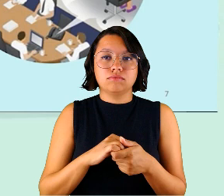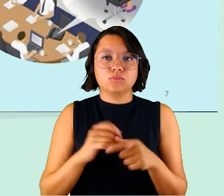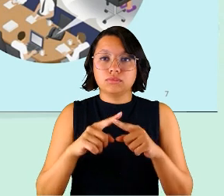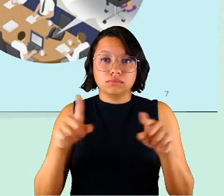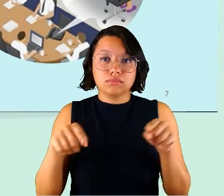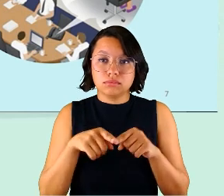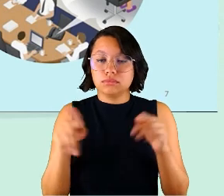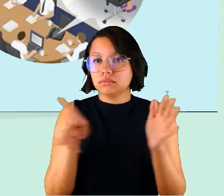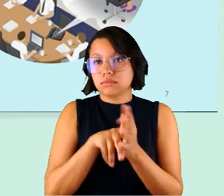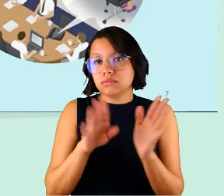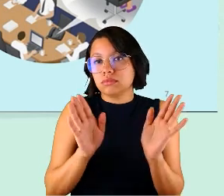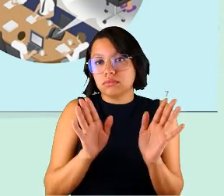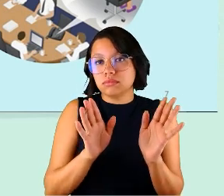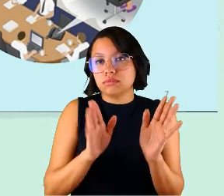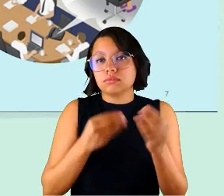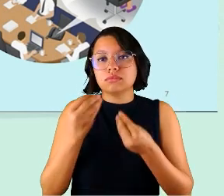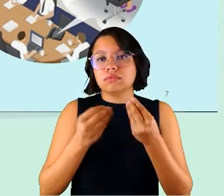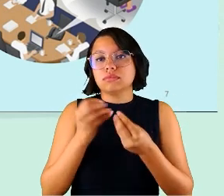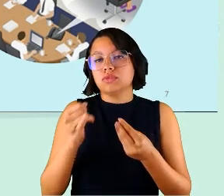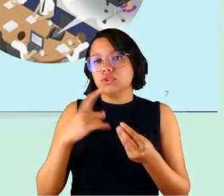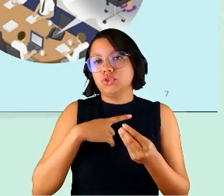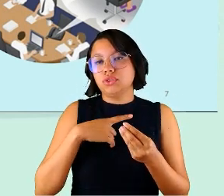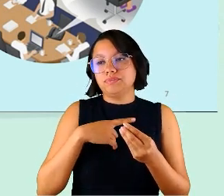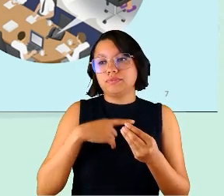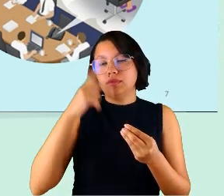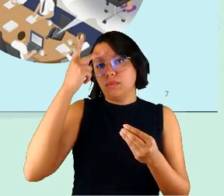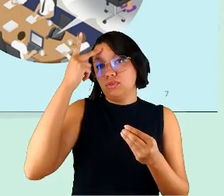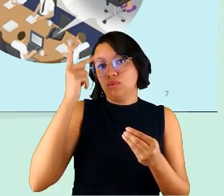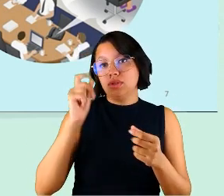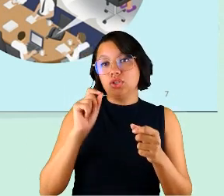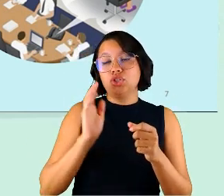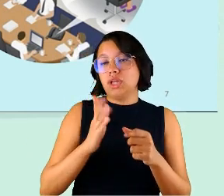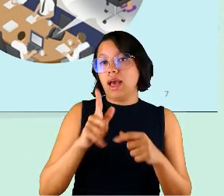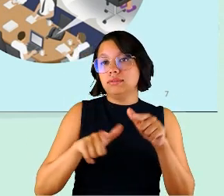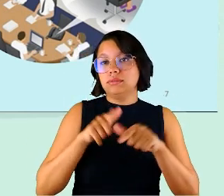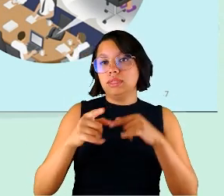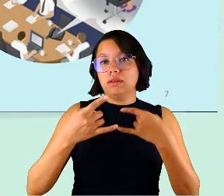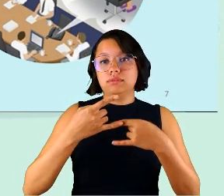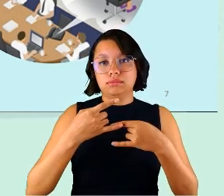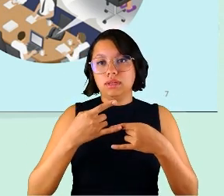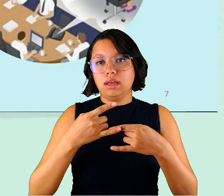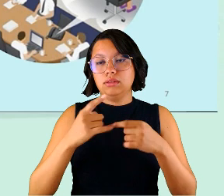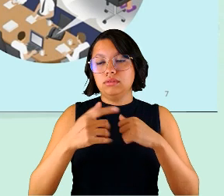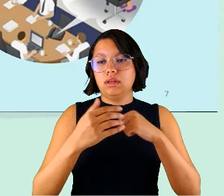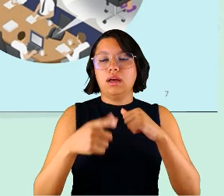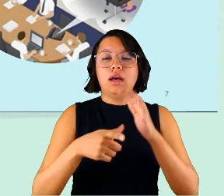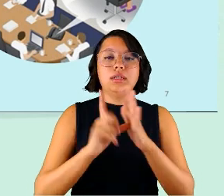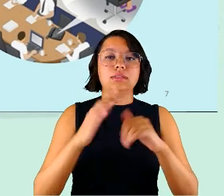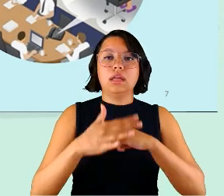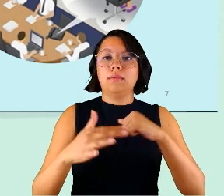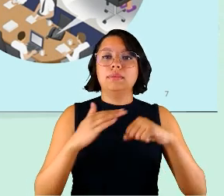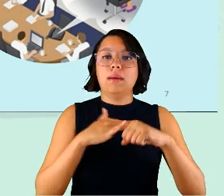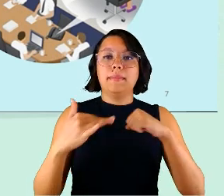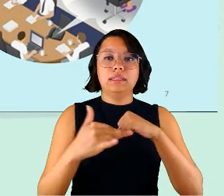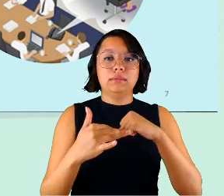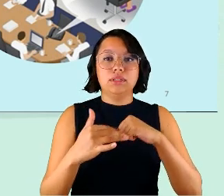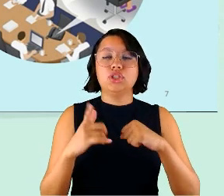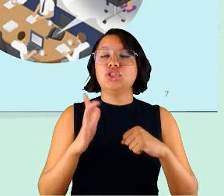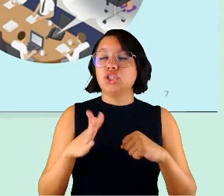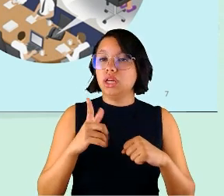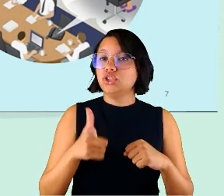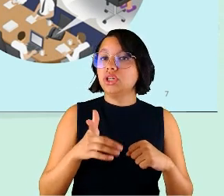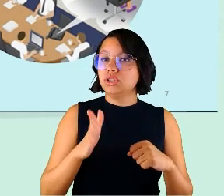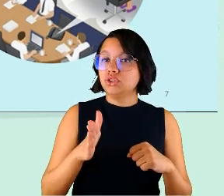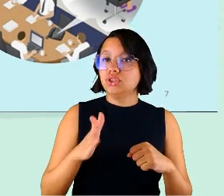escritório em casa como já tinha o teletrabalhador anterior à pandemia, que já tinha um local, já tinha uma estação de trabalho